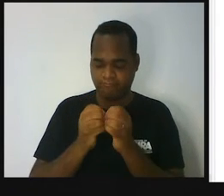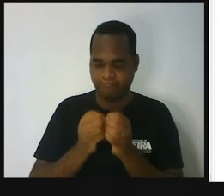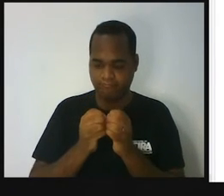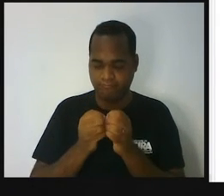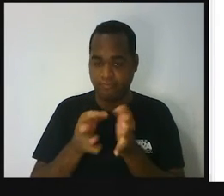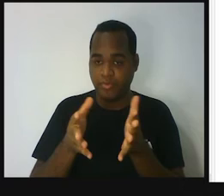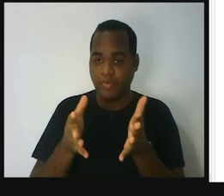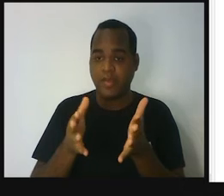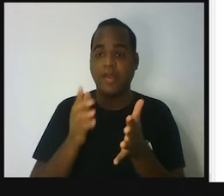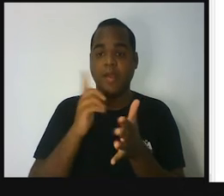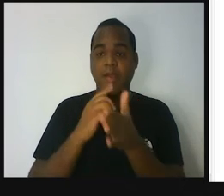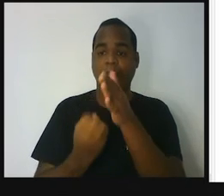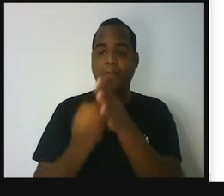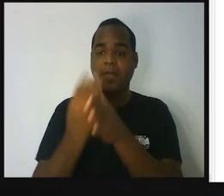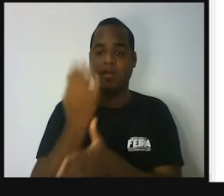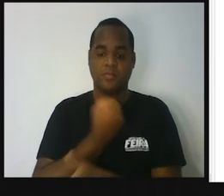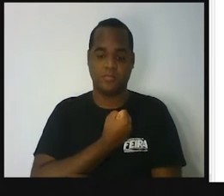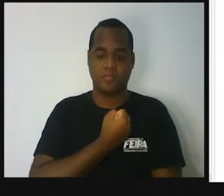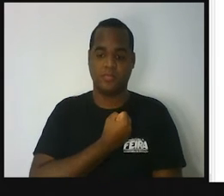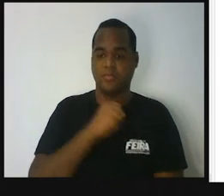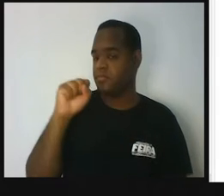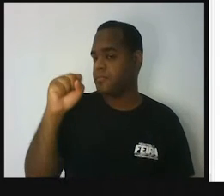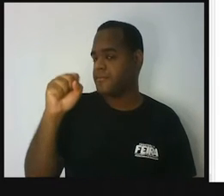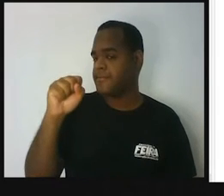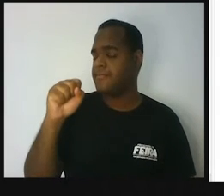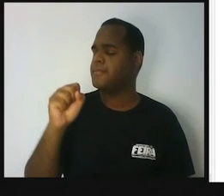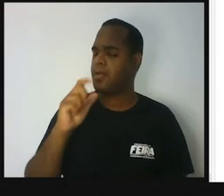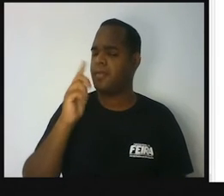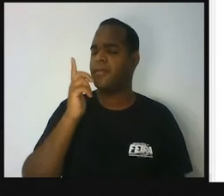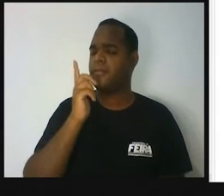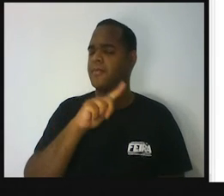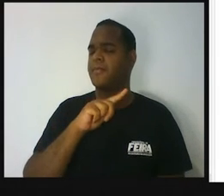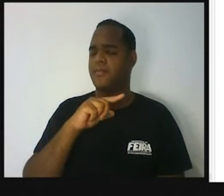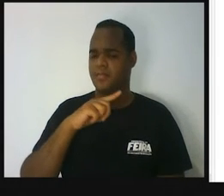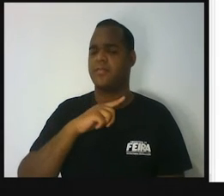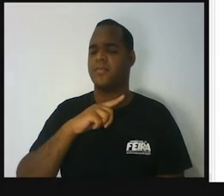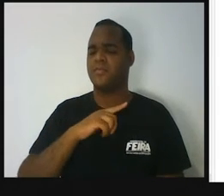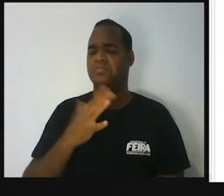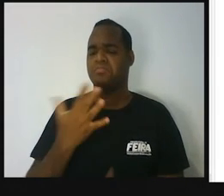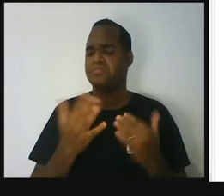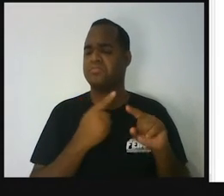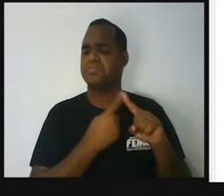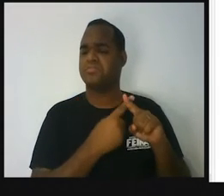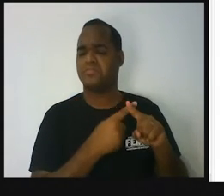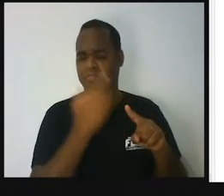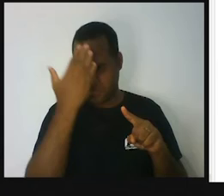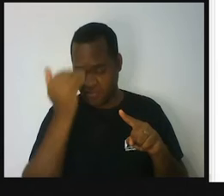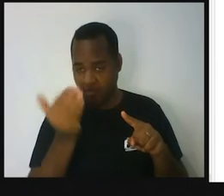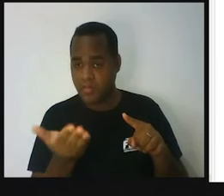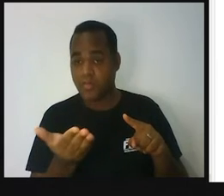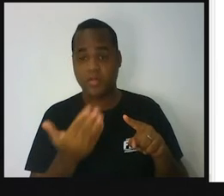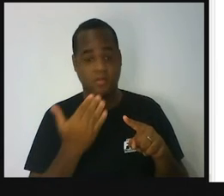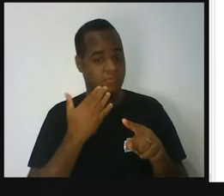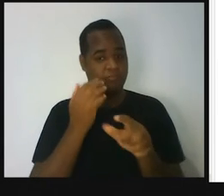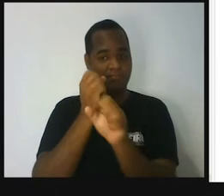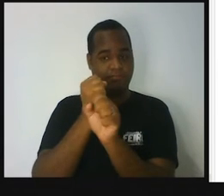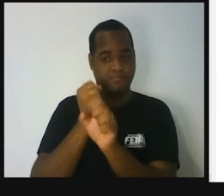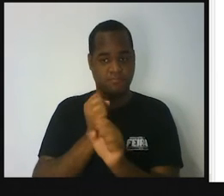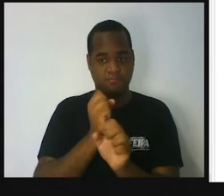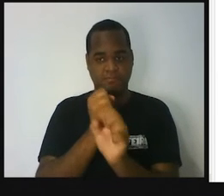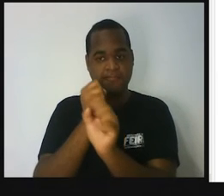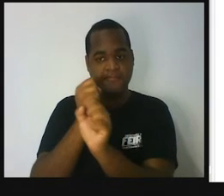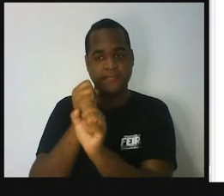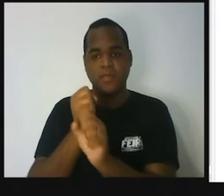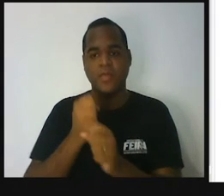e aparecer o número 8, ela também ganha. Por que que ela ganha? Vamos contar? Ó.